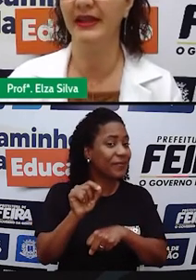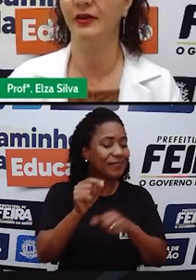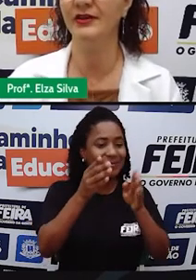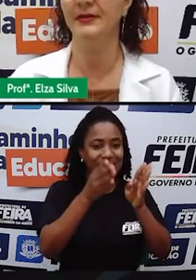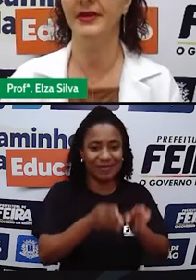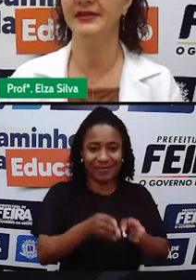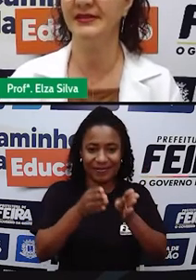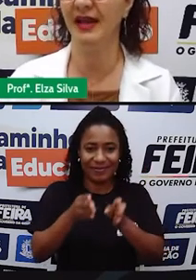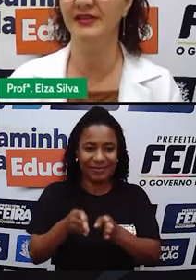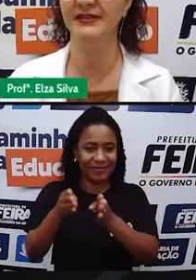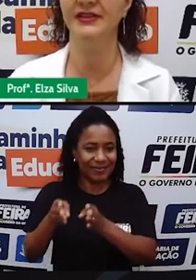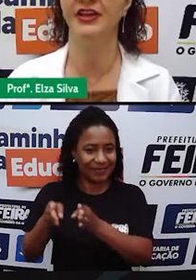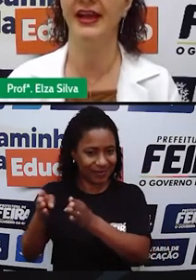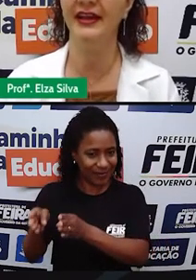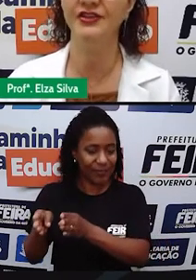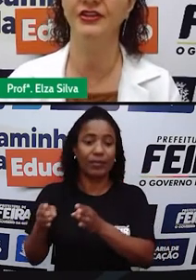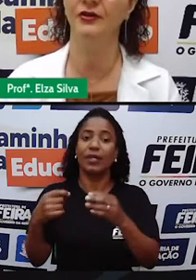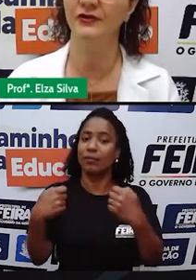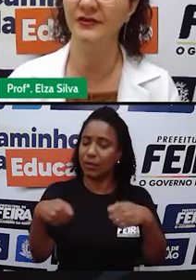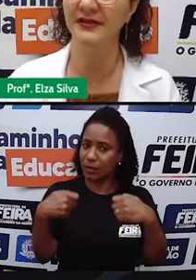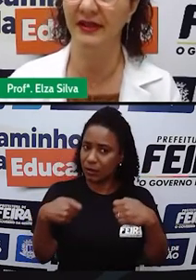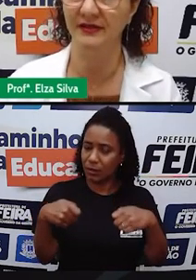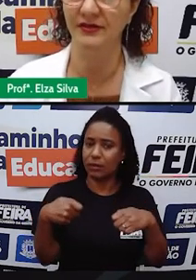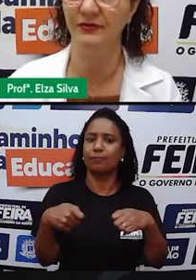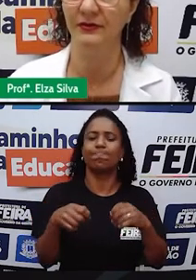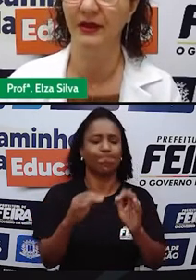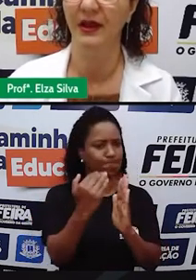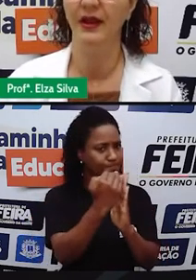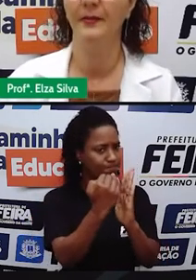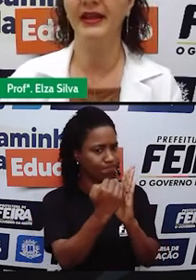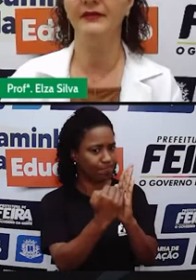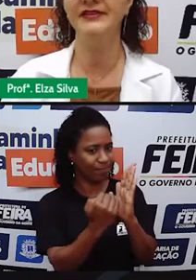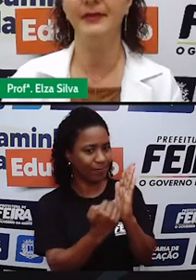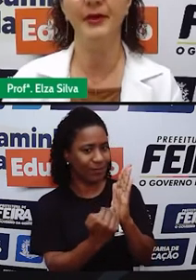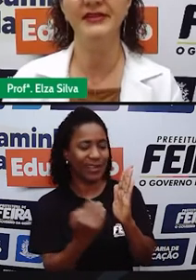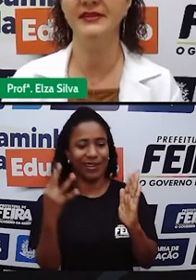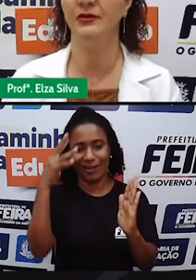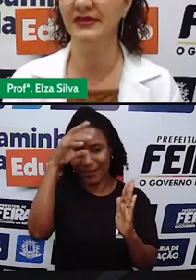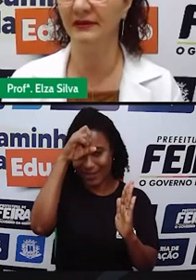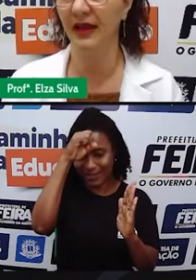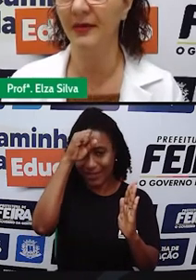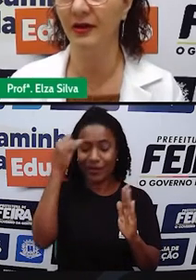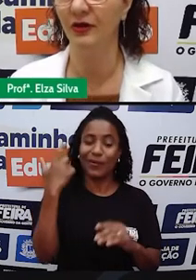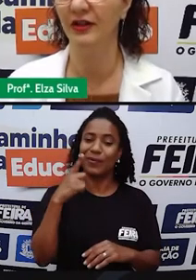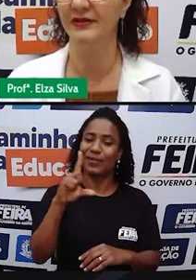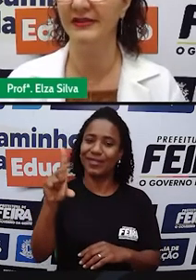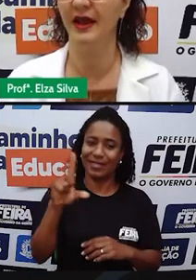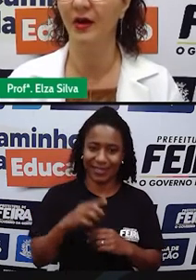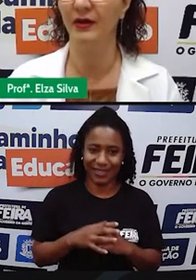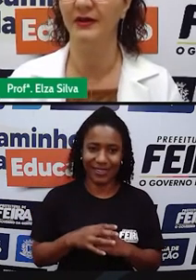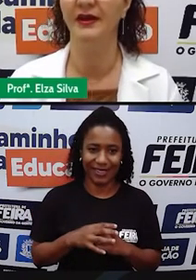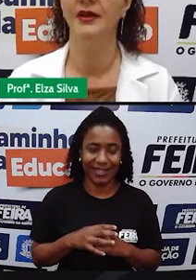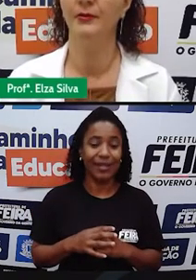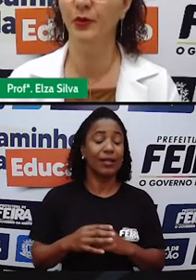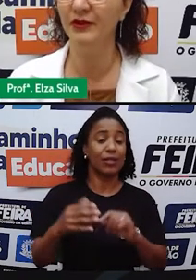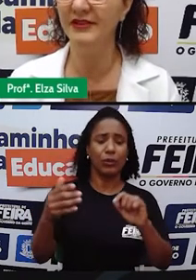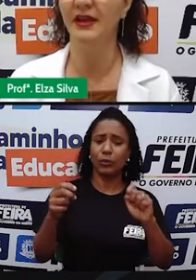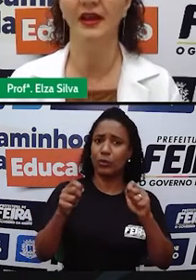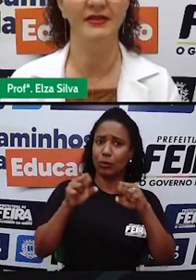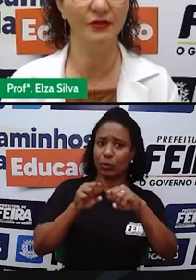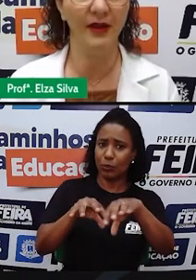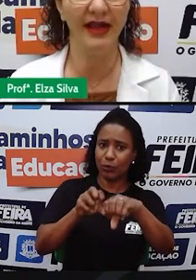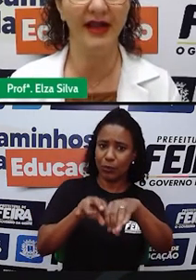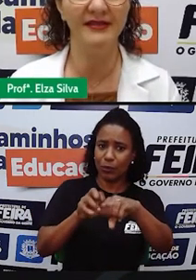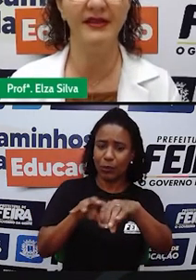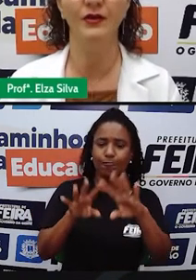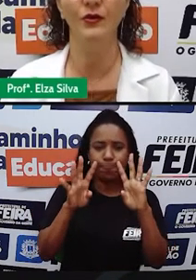para que a nossa aprendizagem seja garantida com sucesso. Para que você possa se concentrar melhor na nossa aula, busque